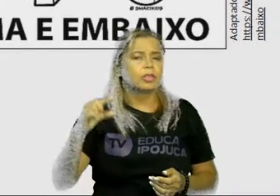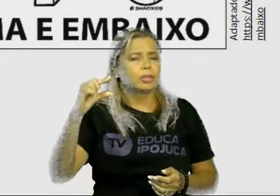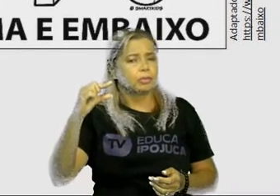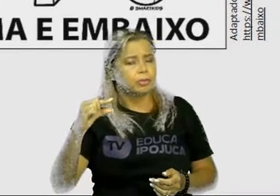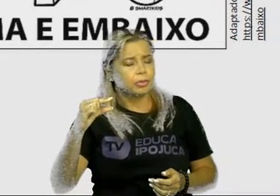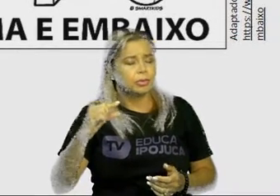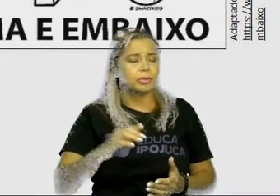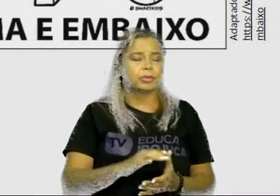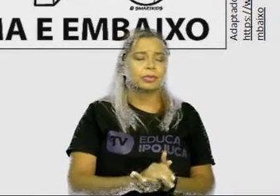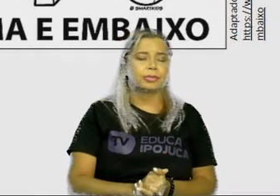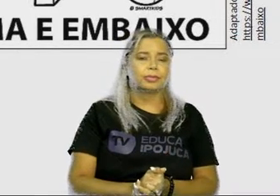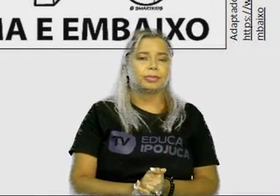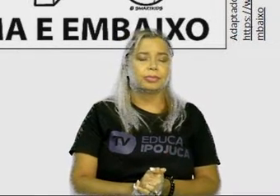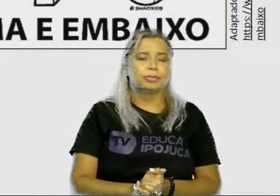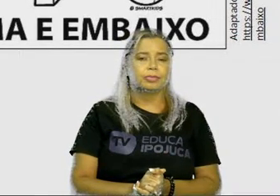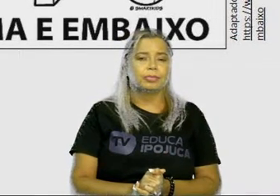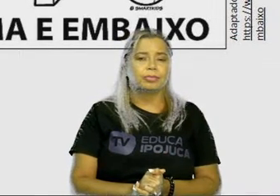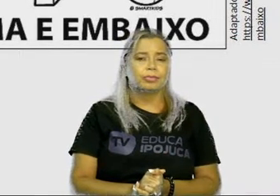mensagens,